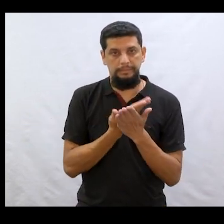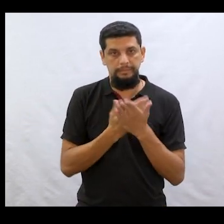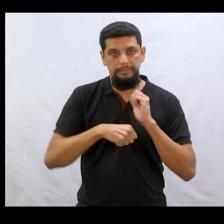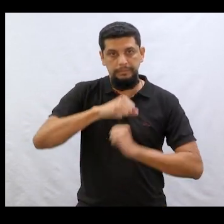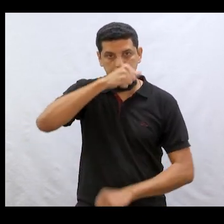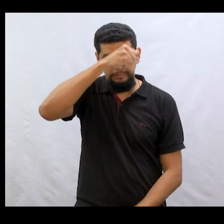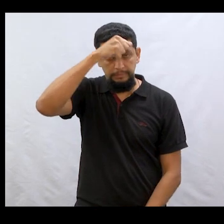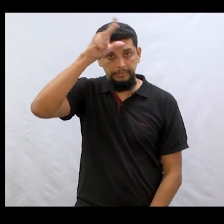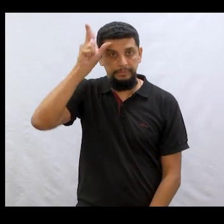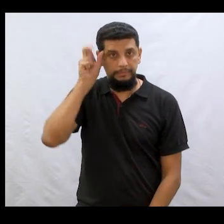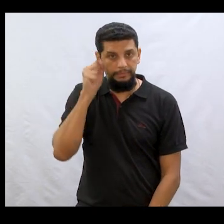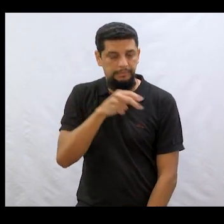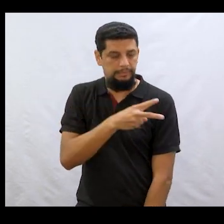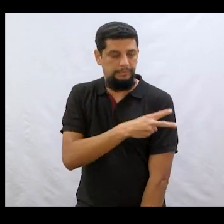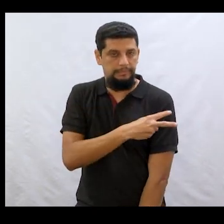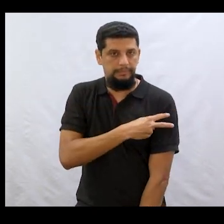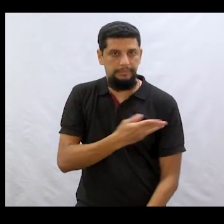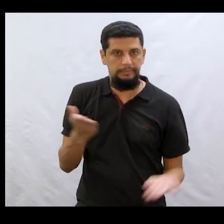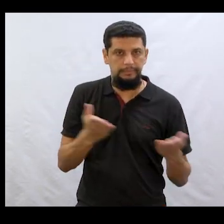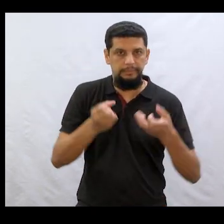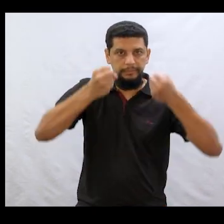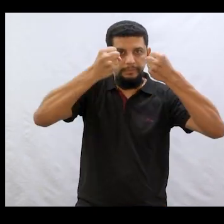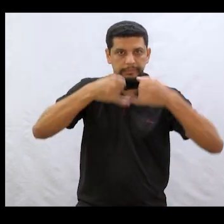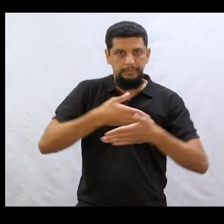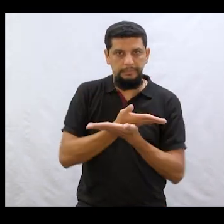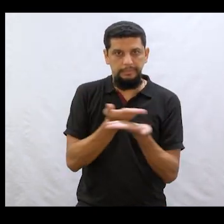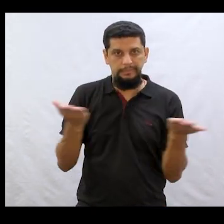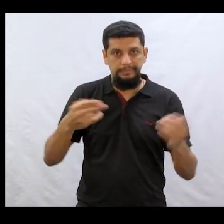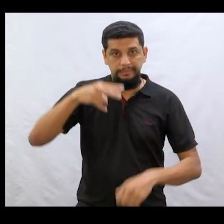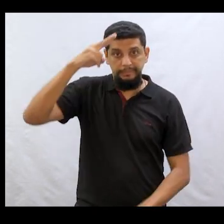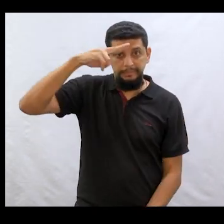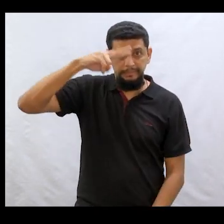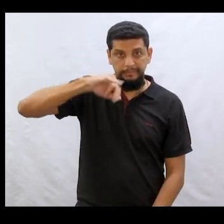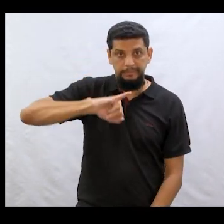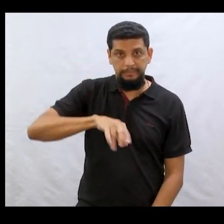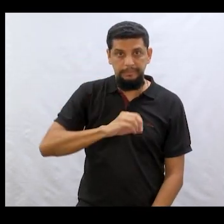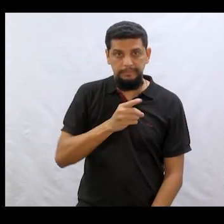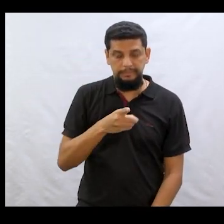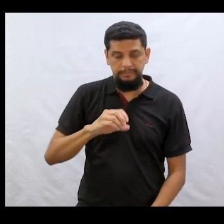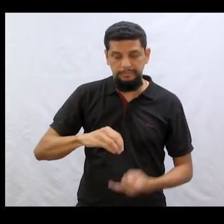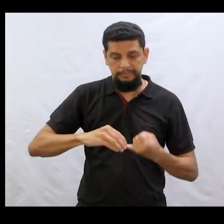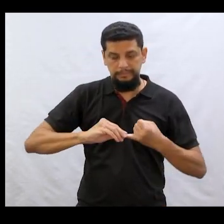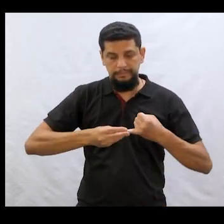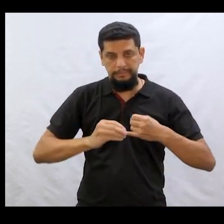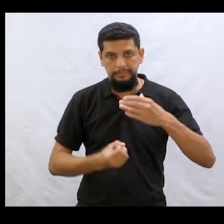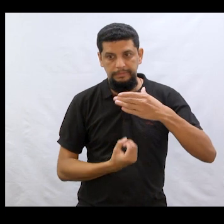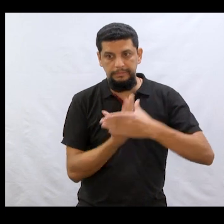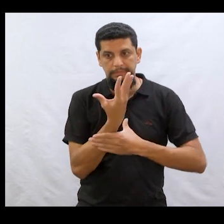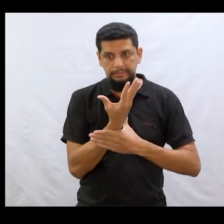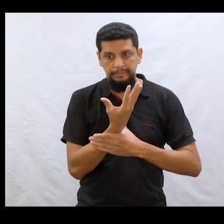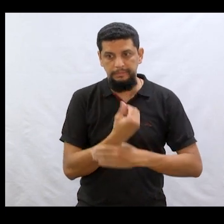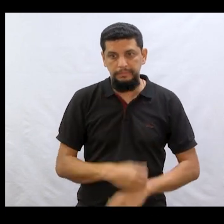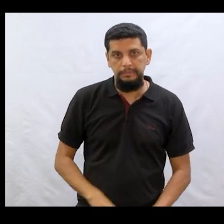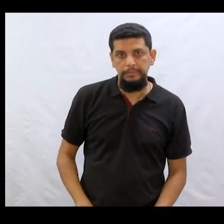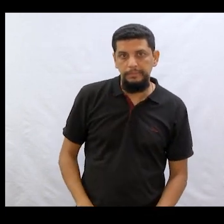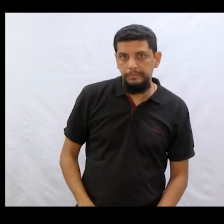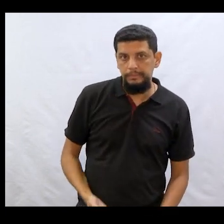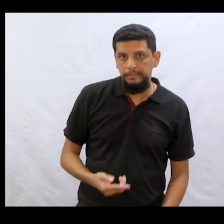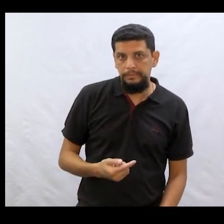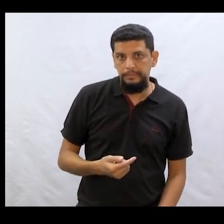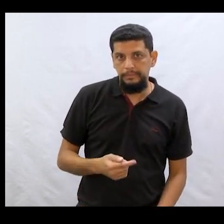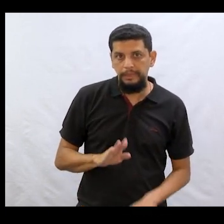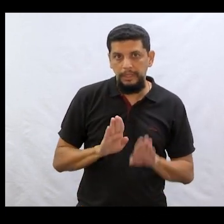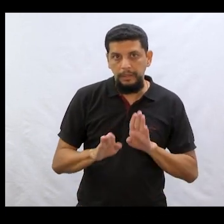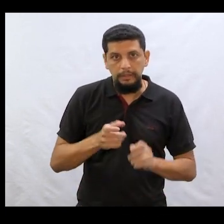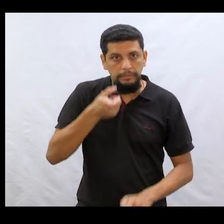Martins no segundo ano. E hoje eu vou contar para vocês a história do João e o Pé de Feijão. Tem várias versões.